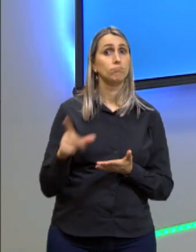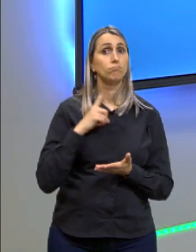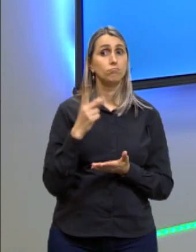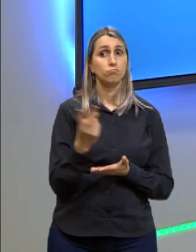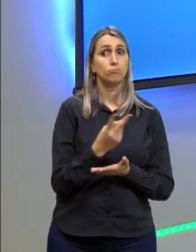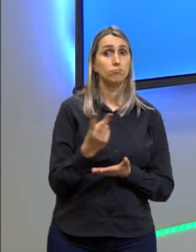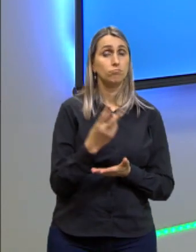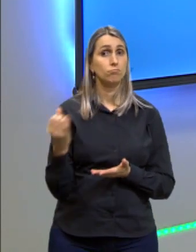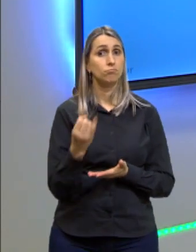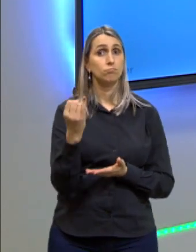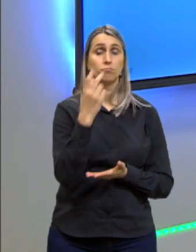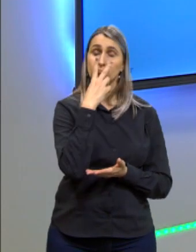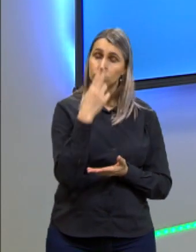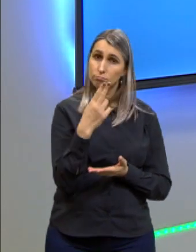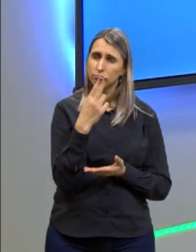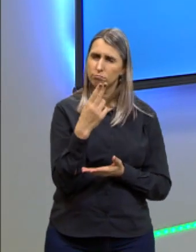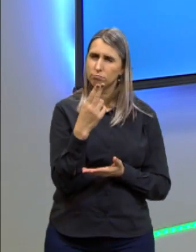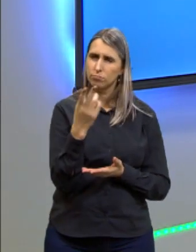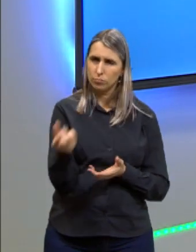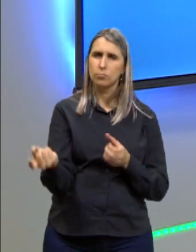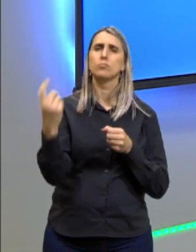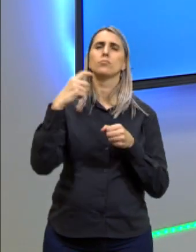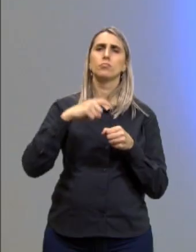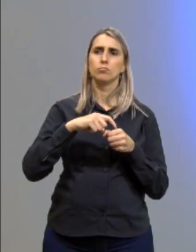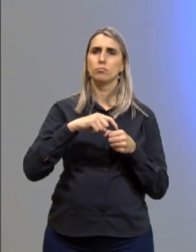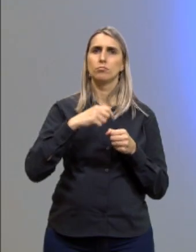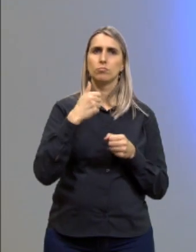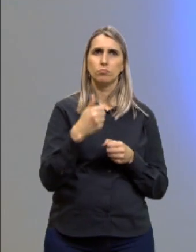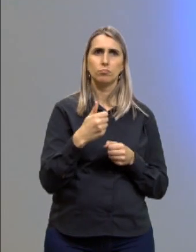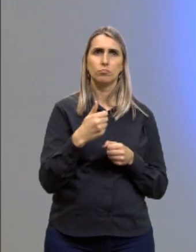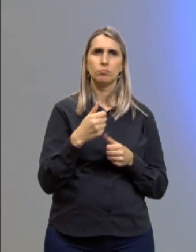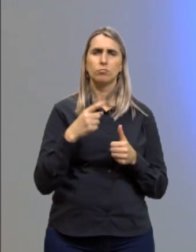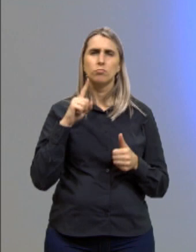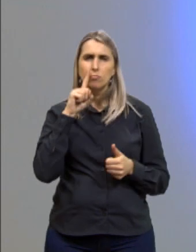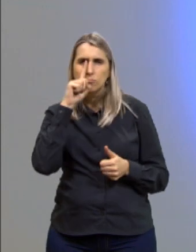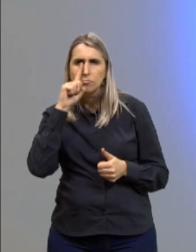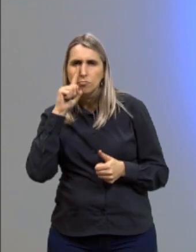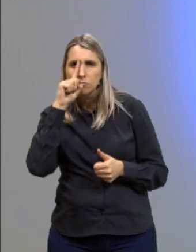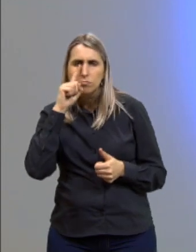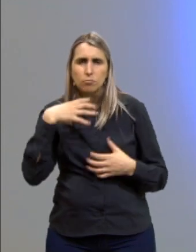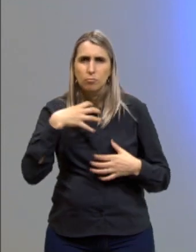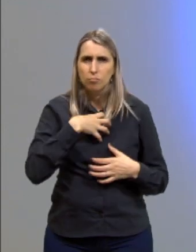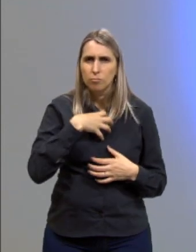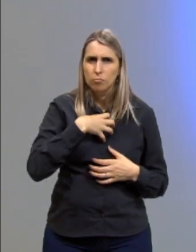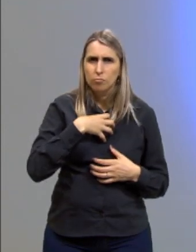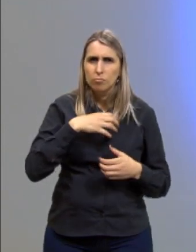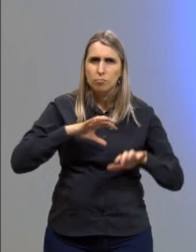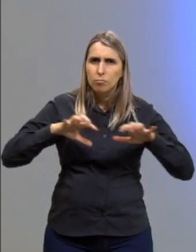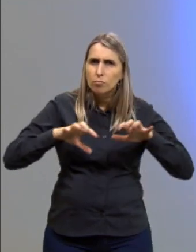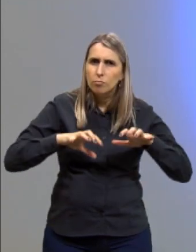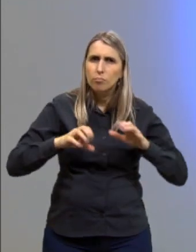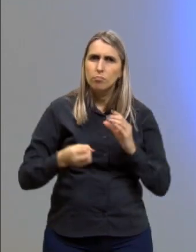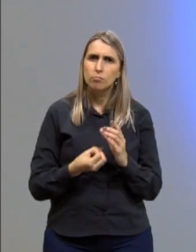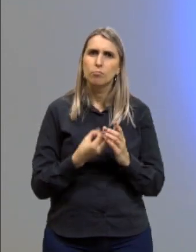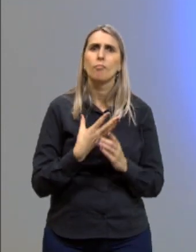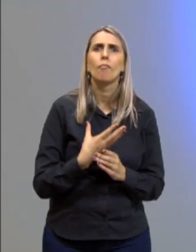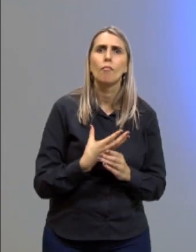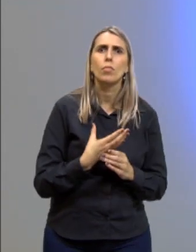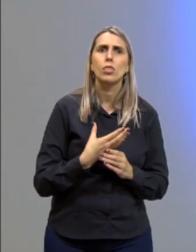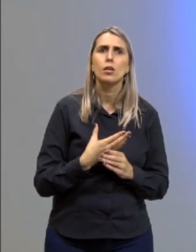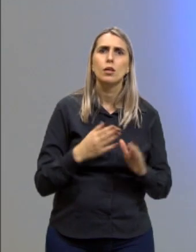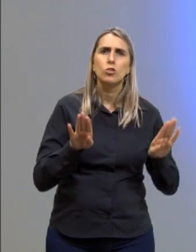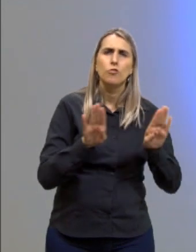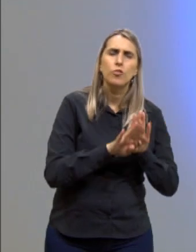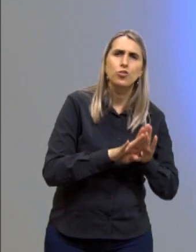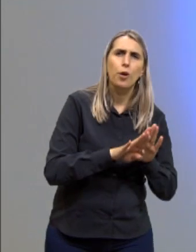a mesma relevância. Querem ver? Eu vou voltar aqui. O perigo dessa maneira de atuar é a criação de bolhas